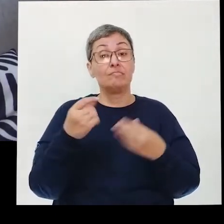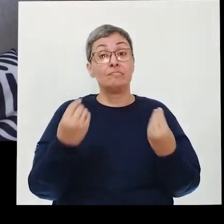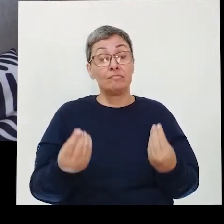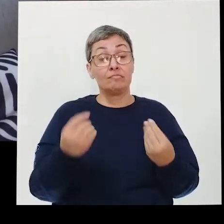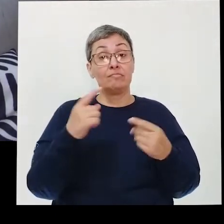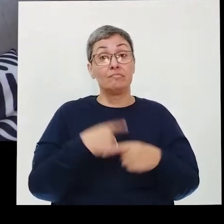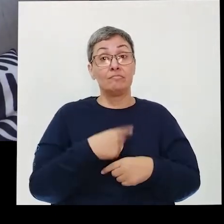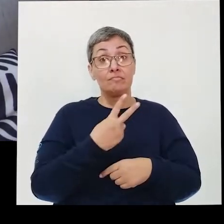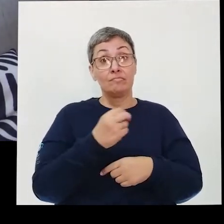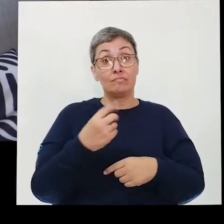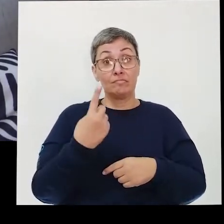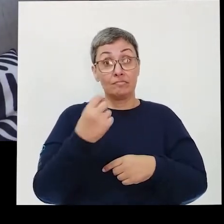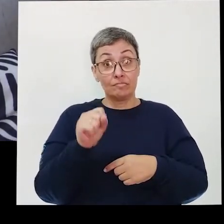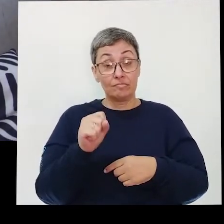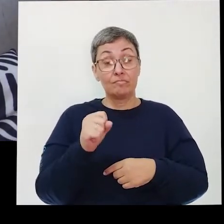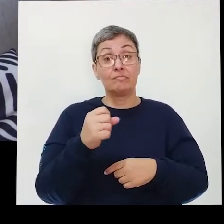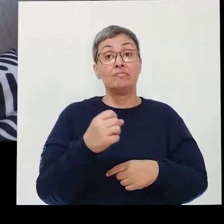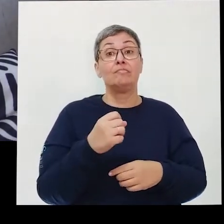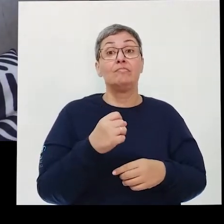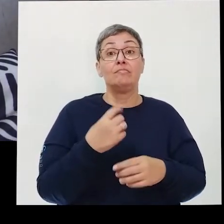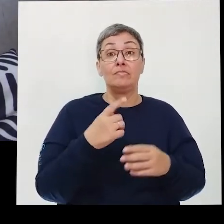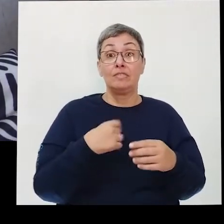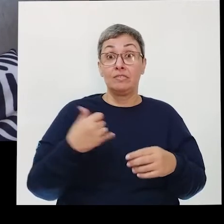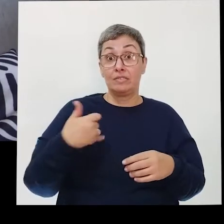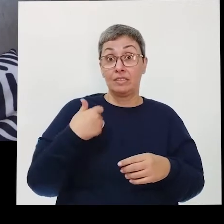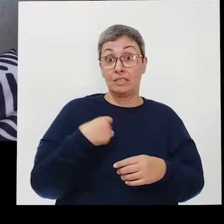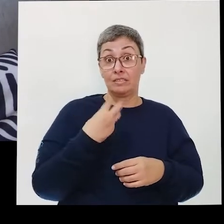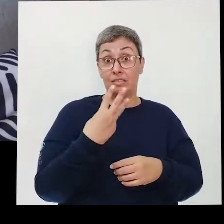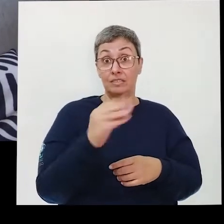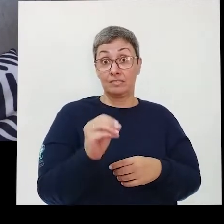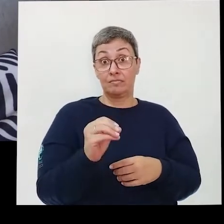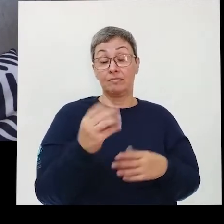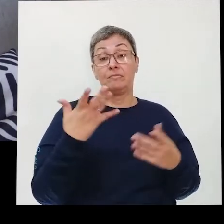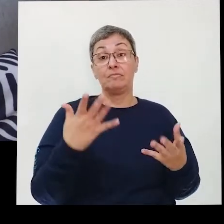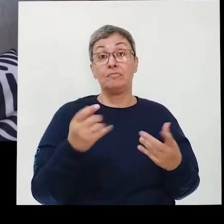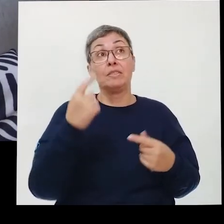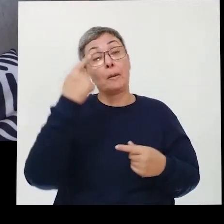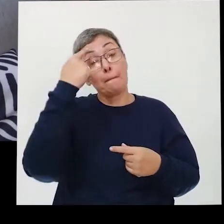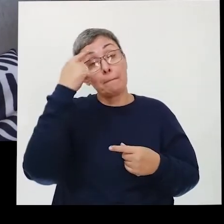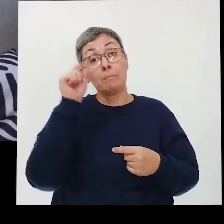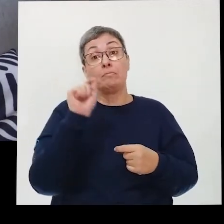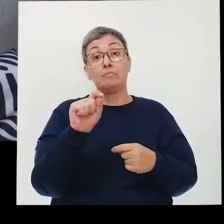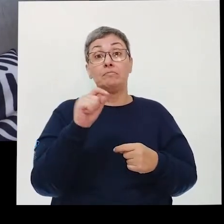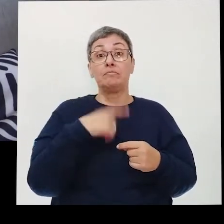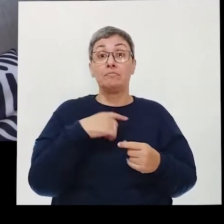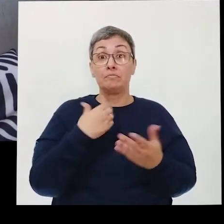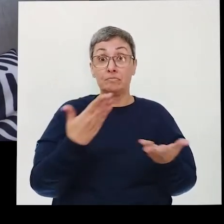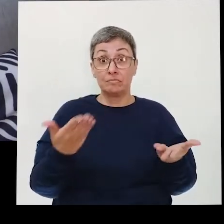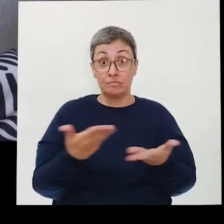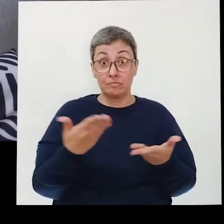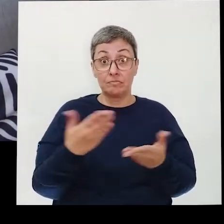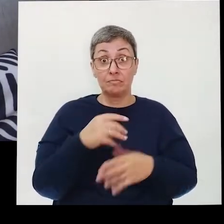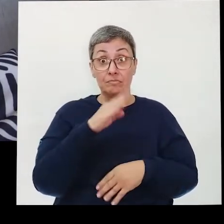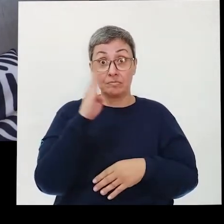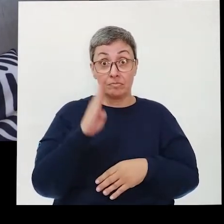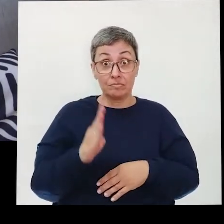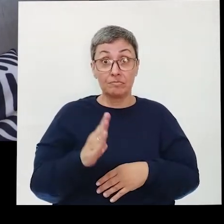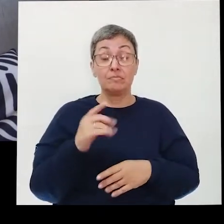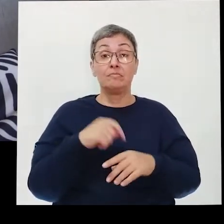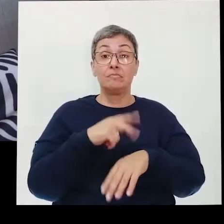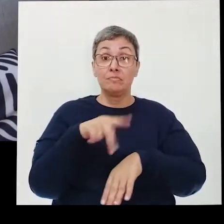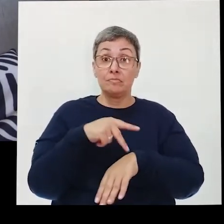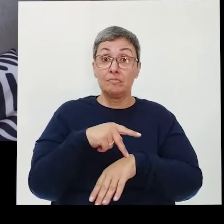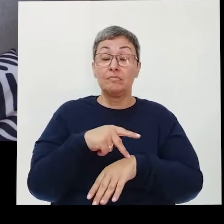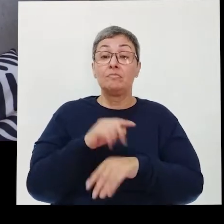tanto que em 2018 ele completou 30 anos, né? E se a gente for pensar, a gente está aqui no Brasil, né?